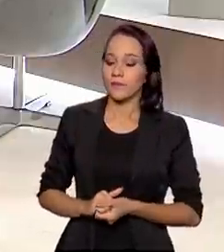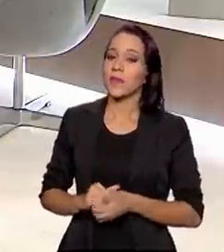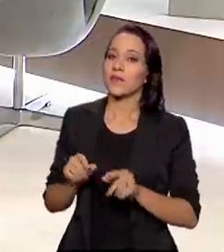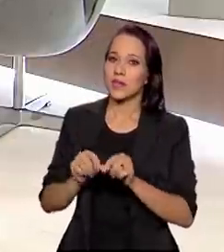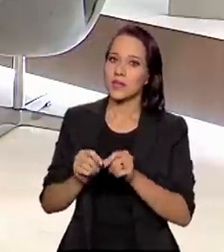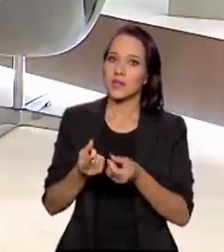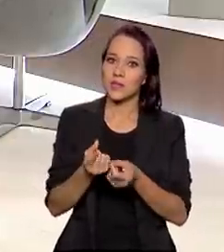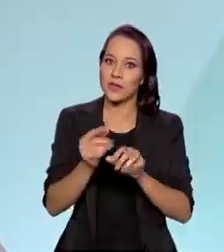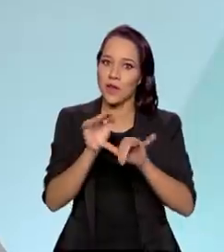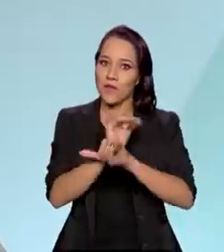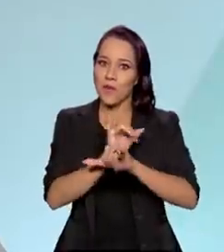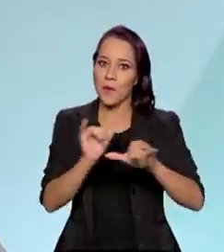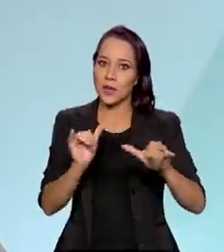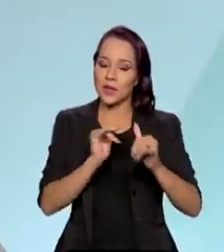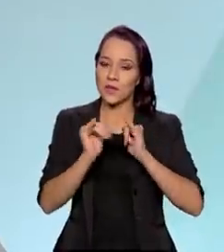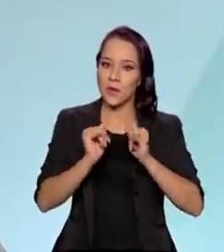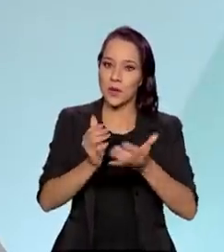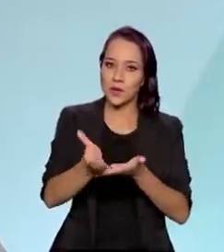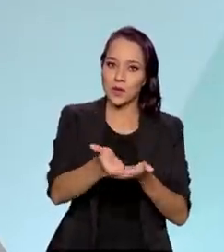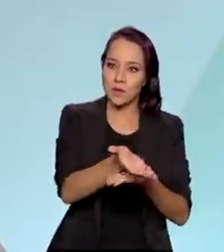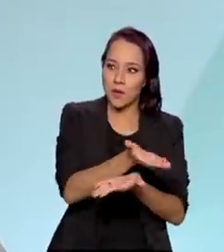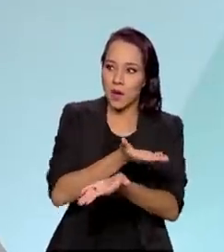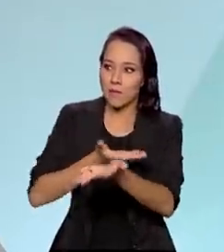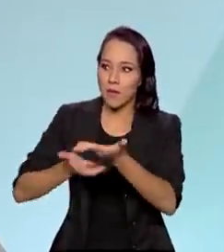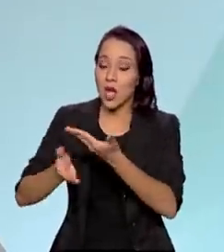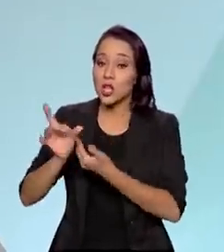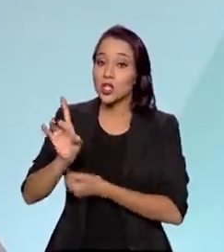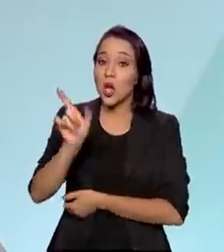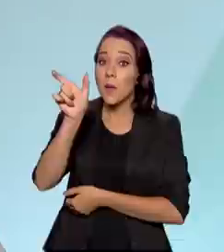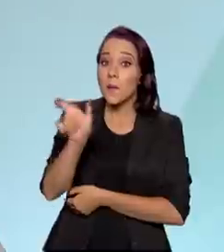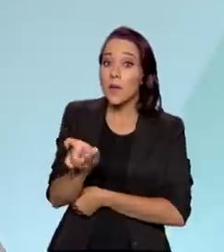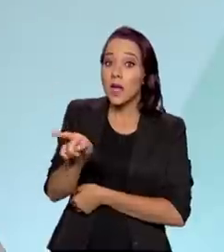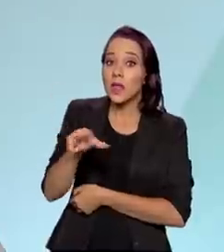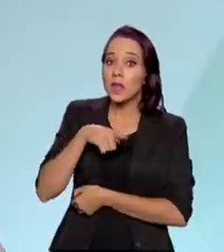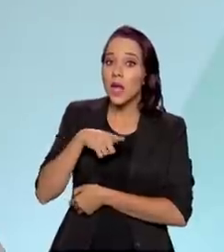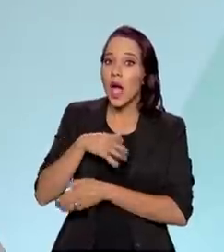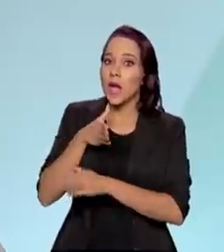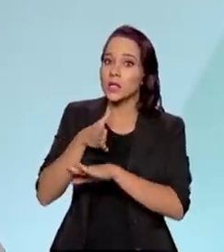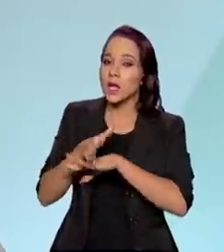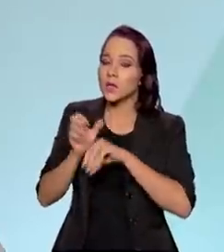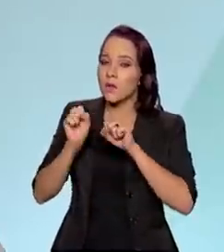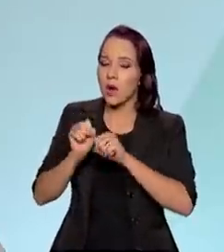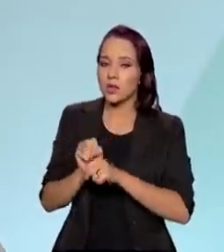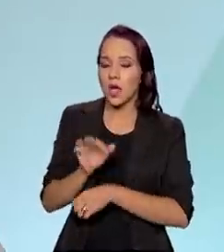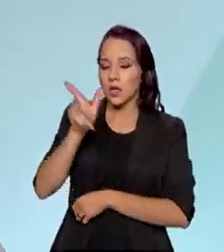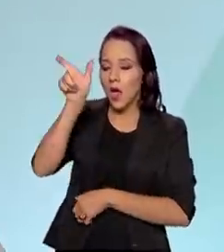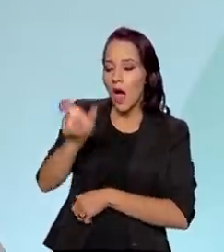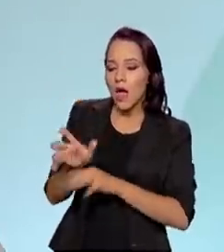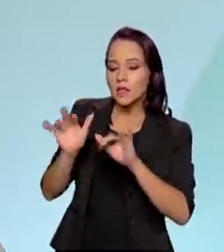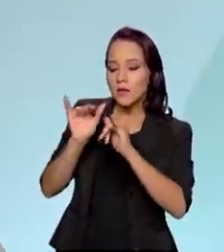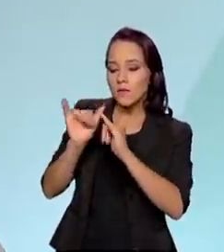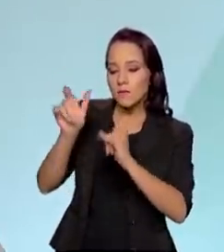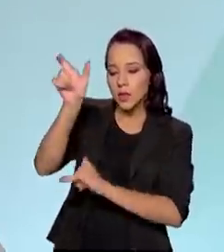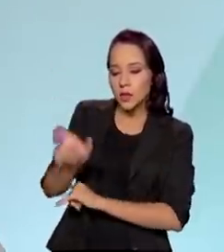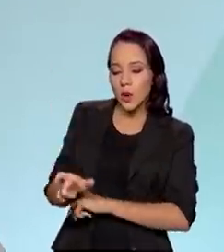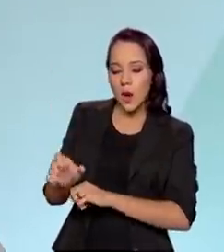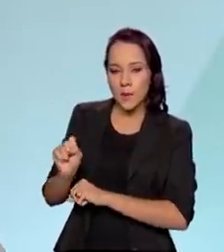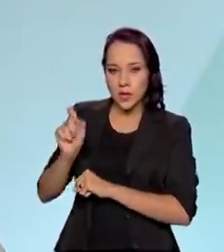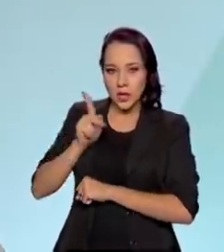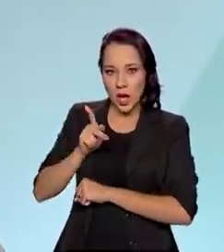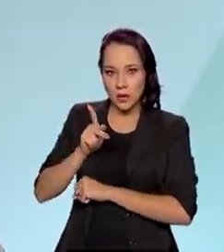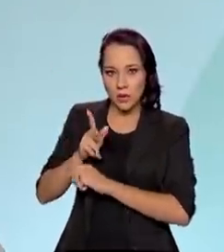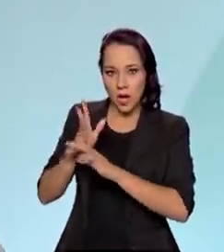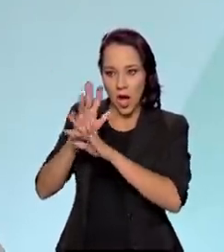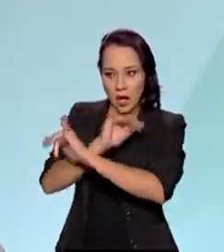transferência desses dados apenas a quem pode ter acesso. Então, o dado do aposentado deve ser disponibilizado